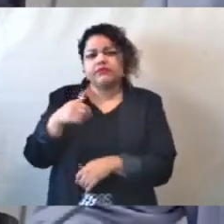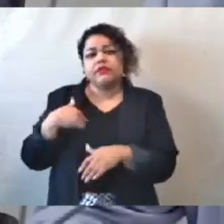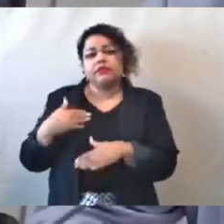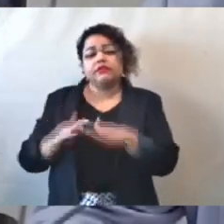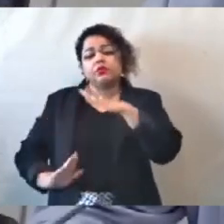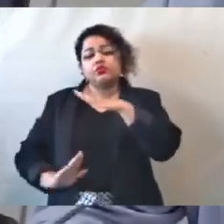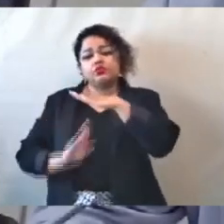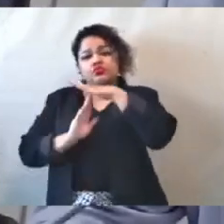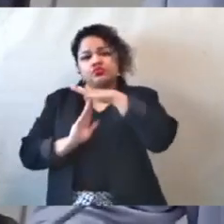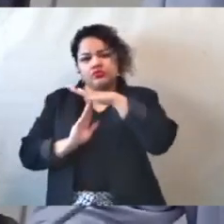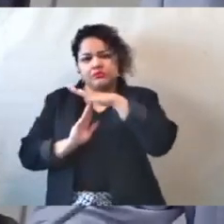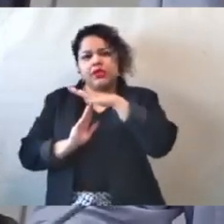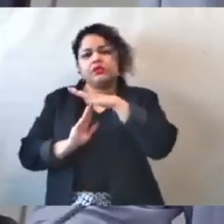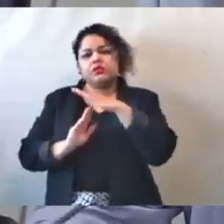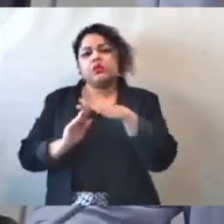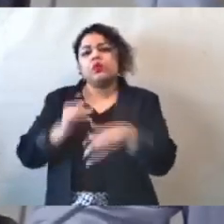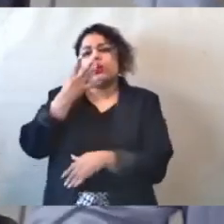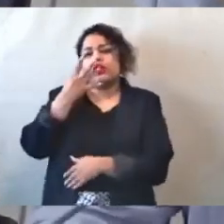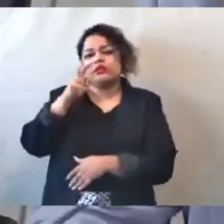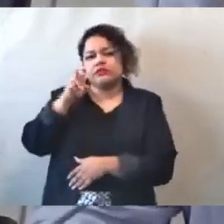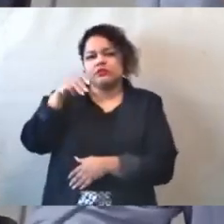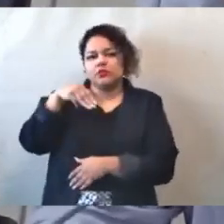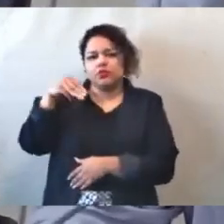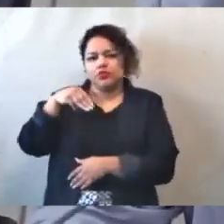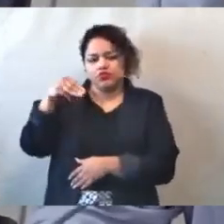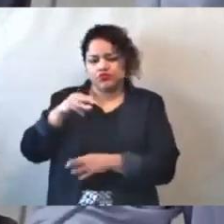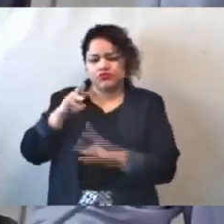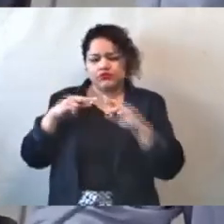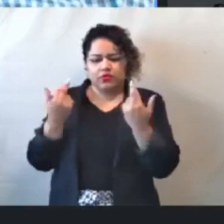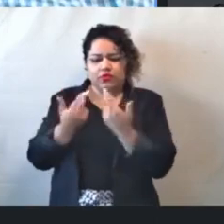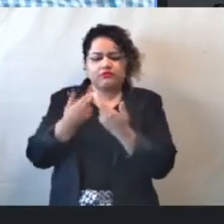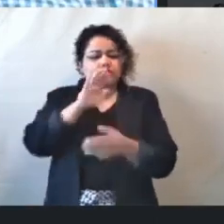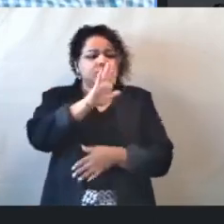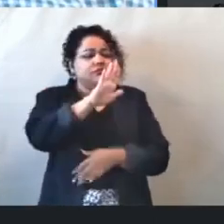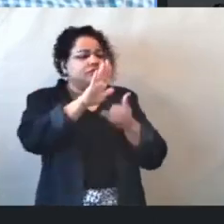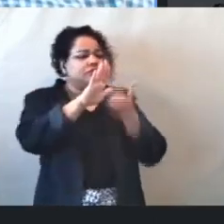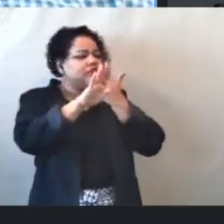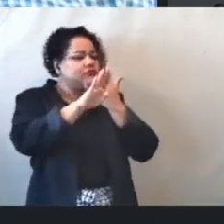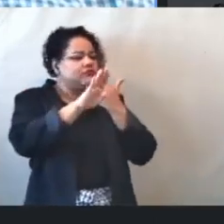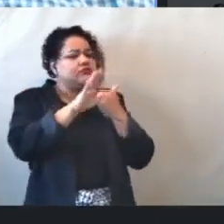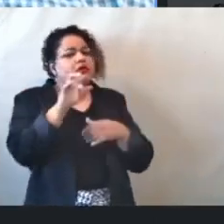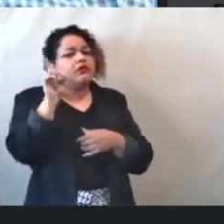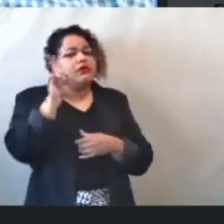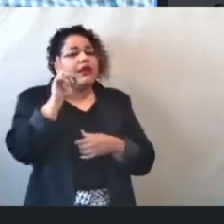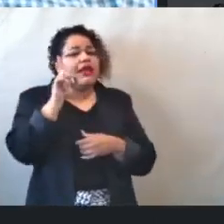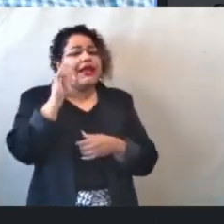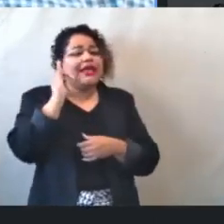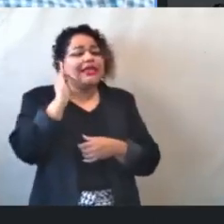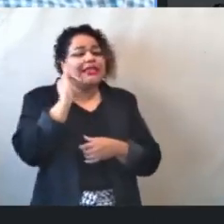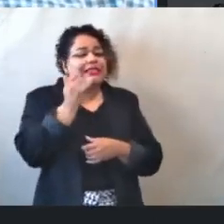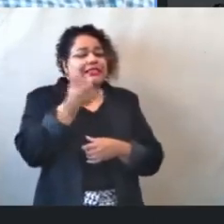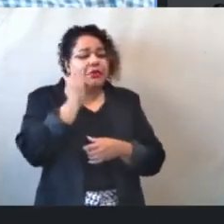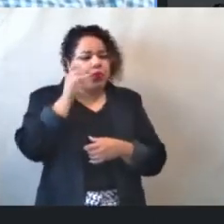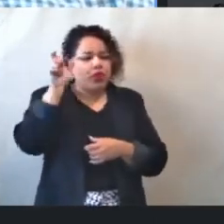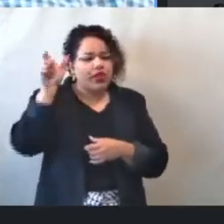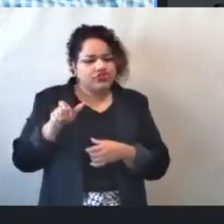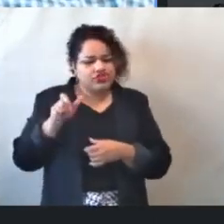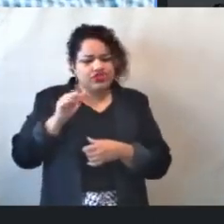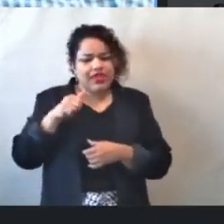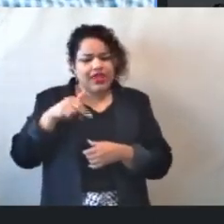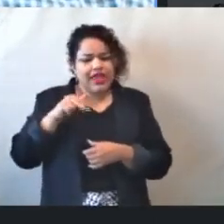minutos essa reunião. Senhor presidente, a depoente Ana Paula está num prédio aqui próximo.